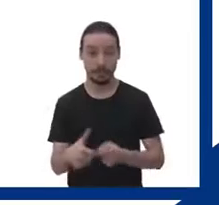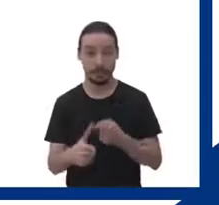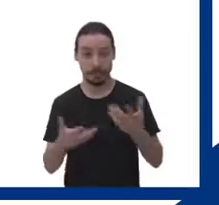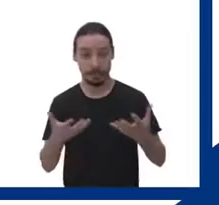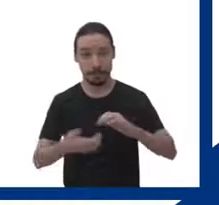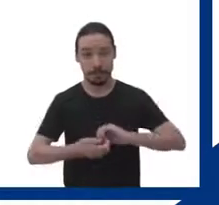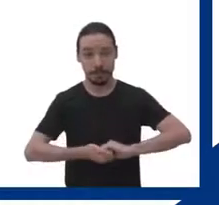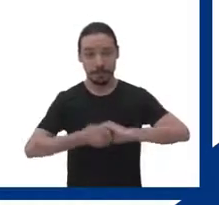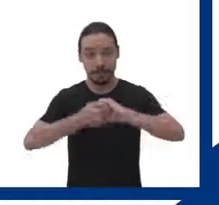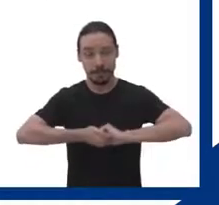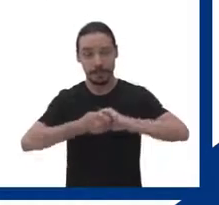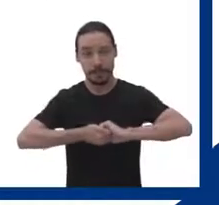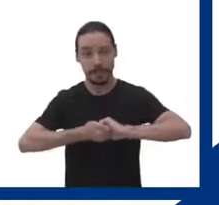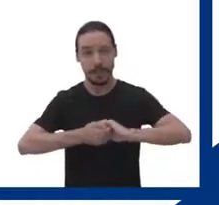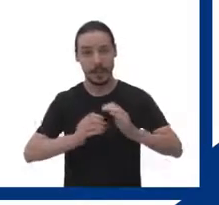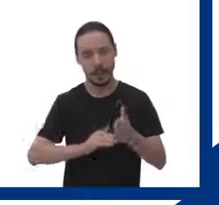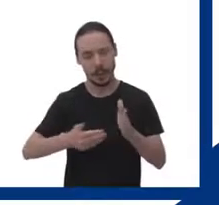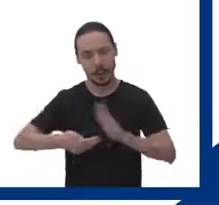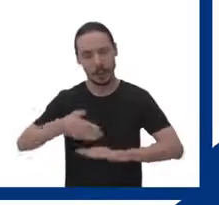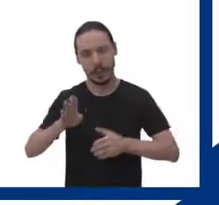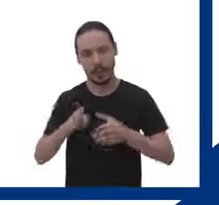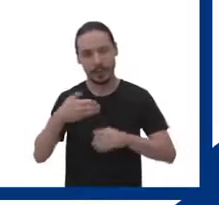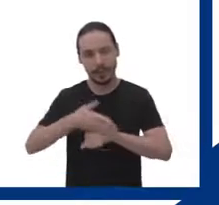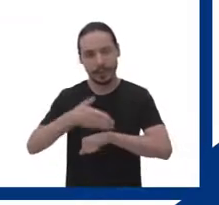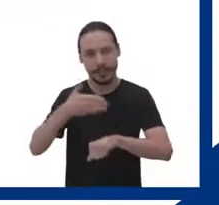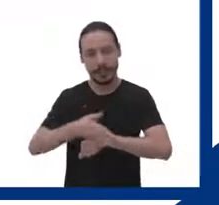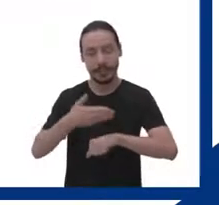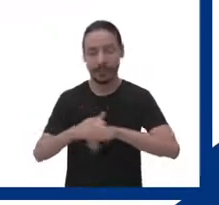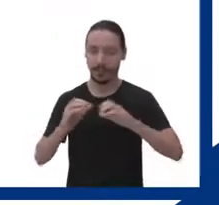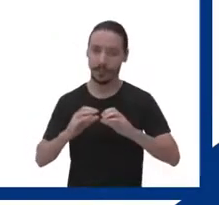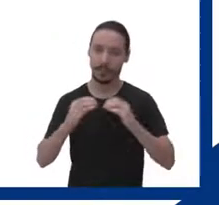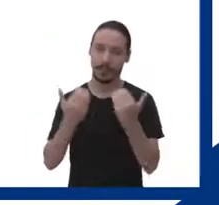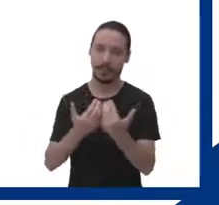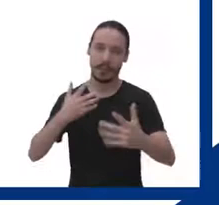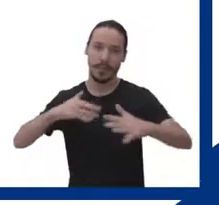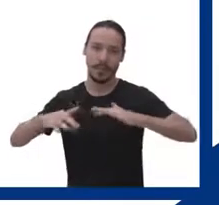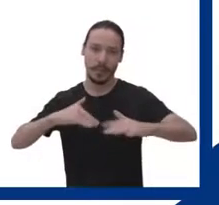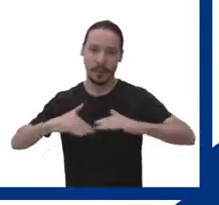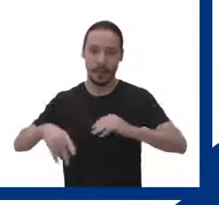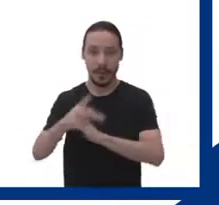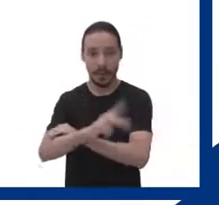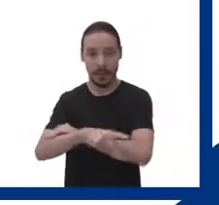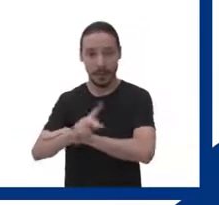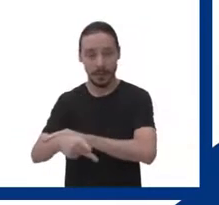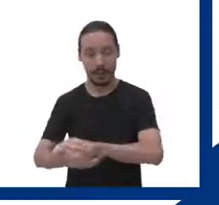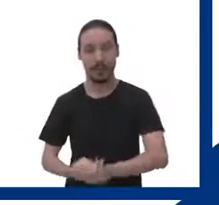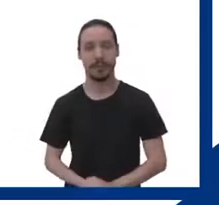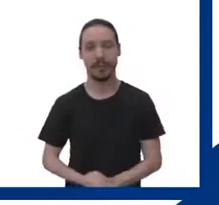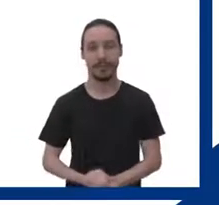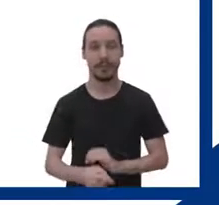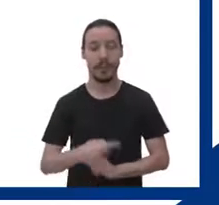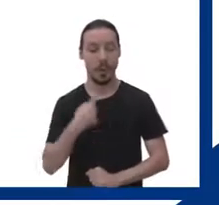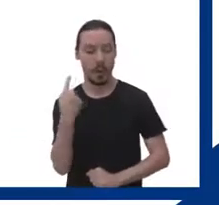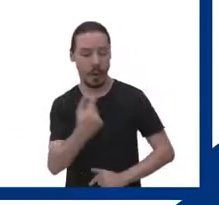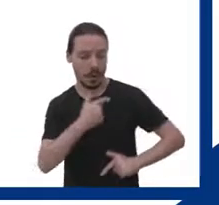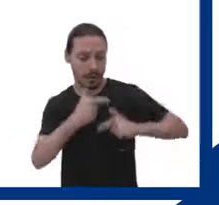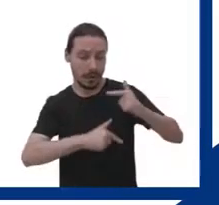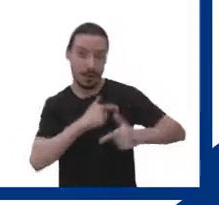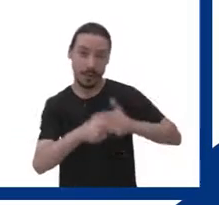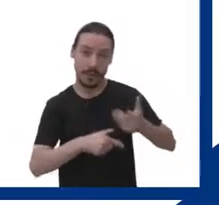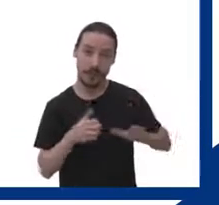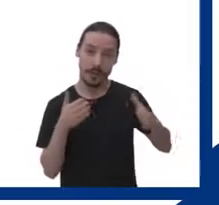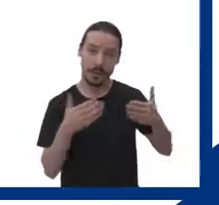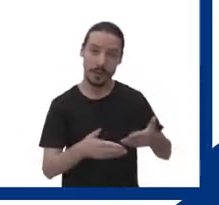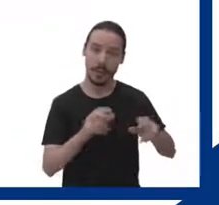Primeiramente, quero saudar a todos os participantes do Congresso e Movimento de Docentes. O nosso trabalho é